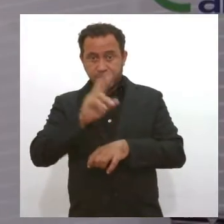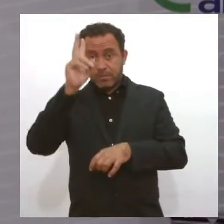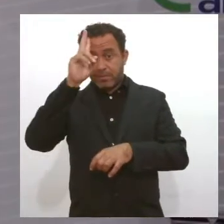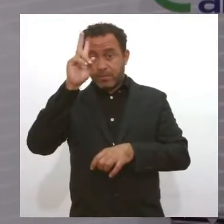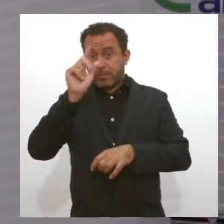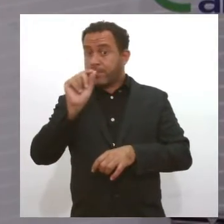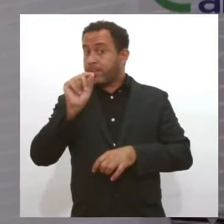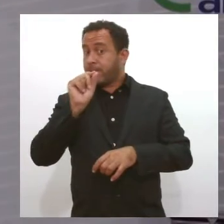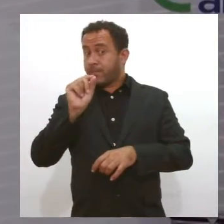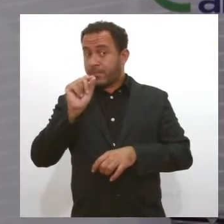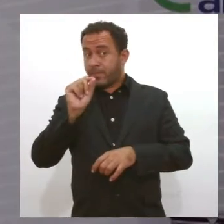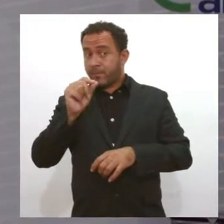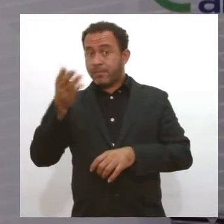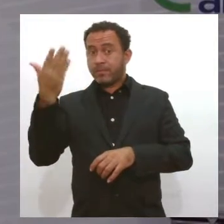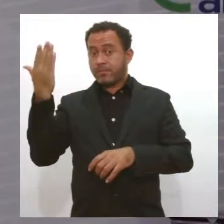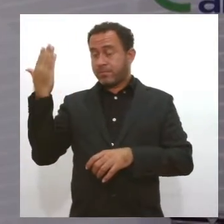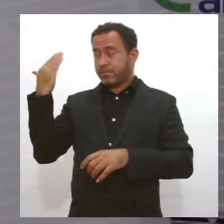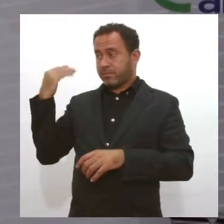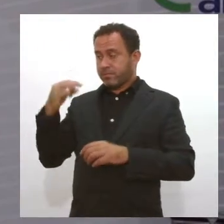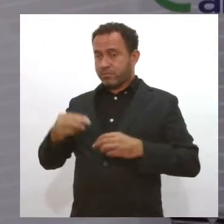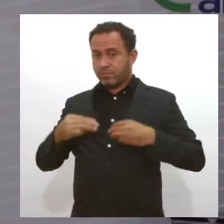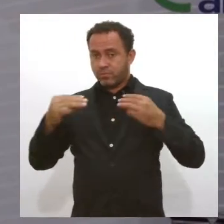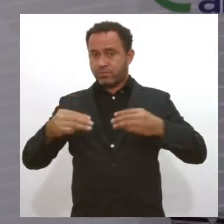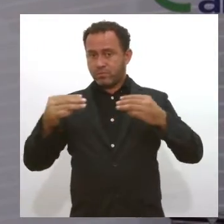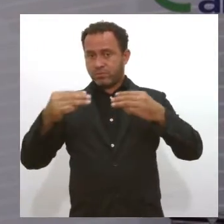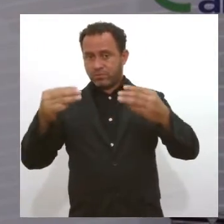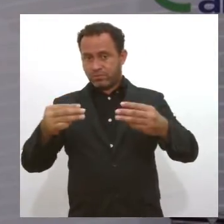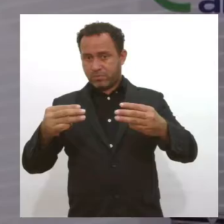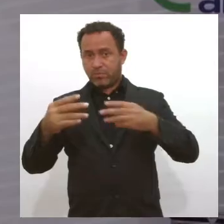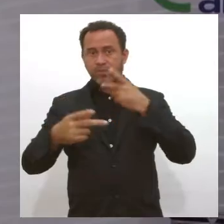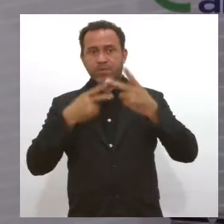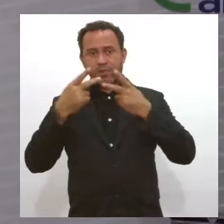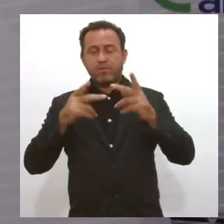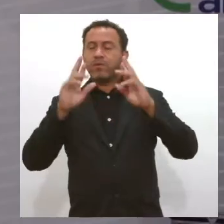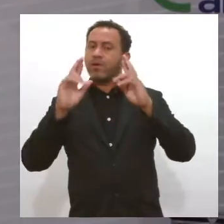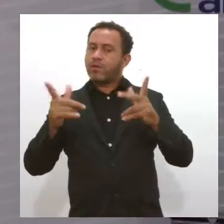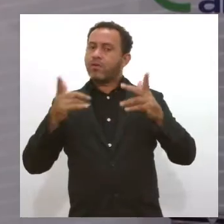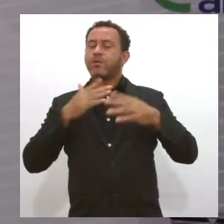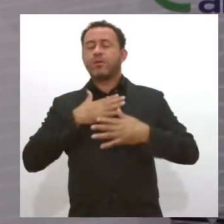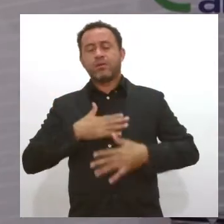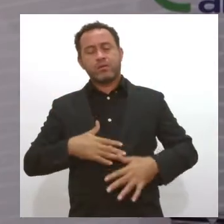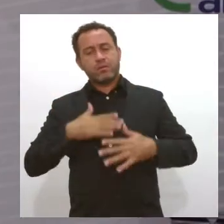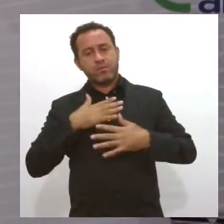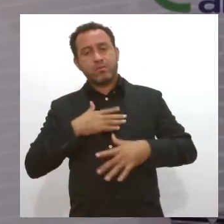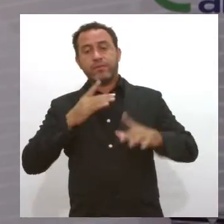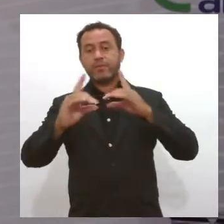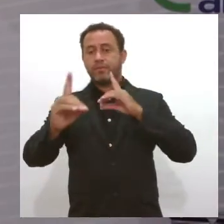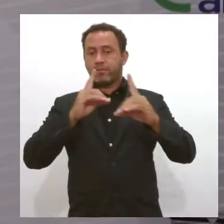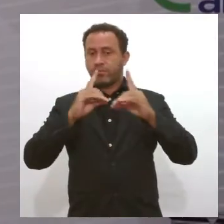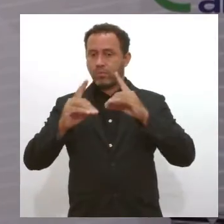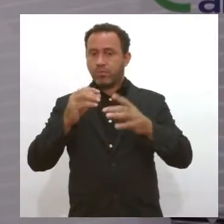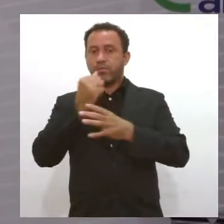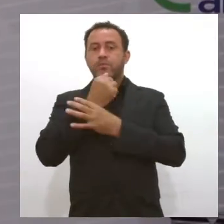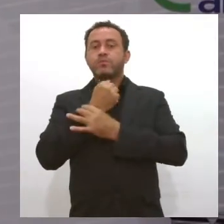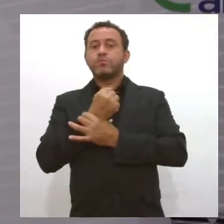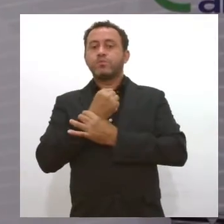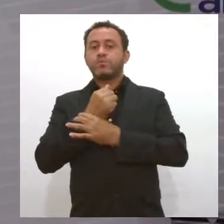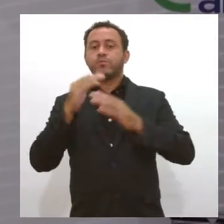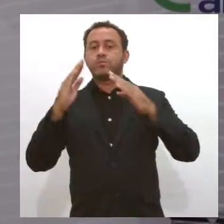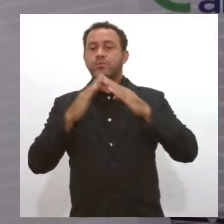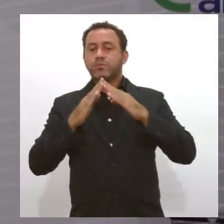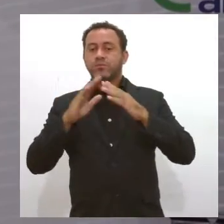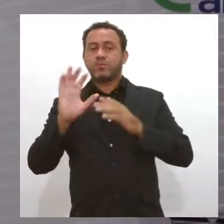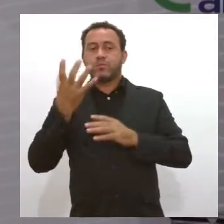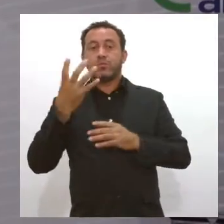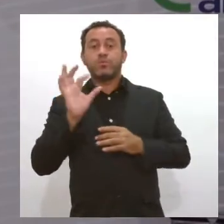que eu tive há um tempo atrás com o Ministério Público e foi dito que seria de forma pacífica, no diálogo, garantindo a moradia. E não foi isso que